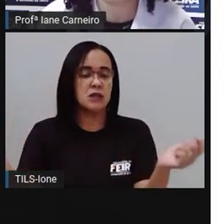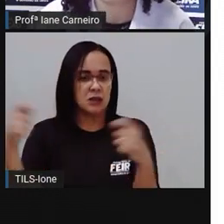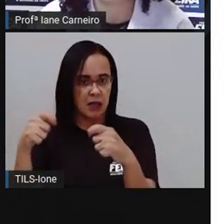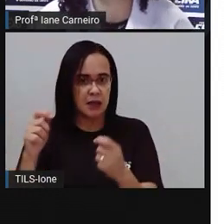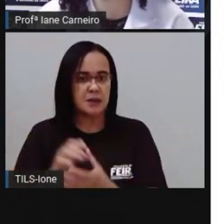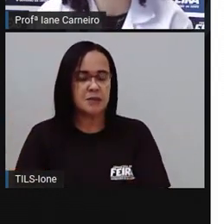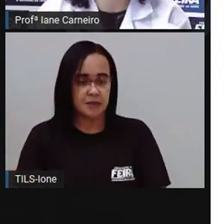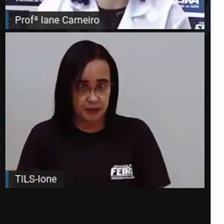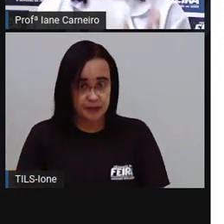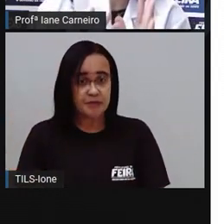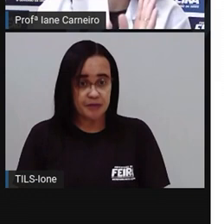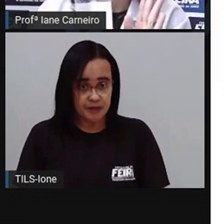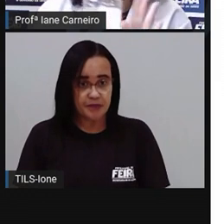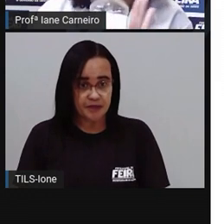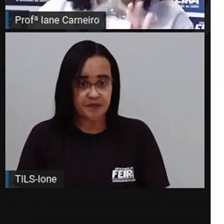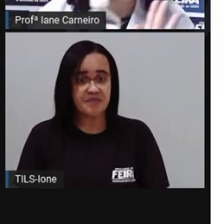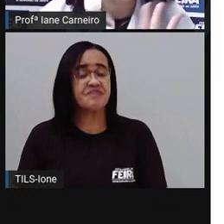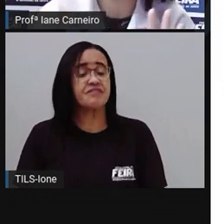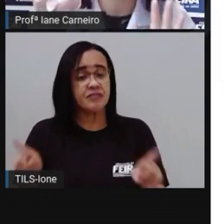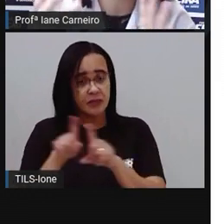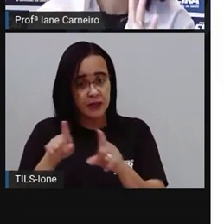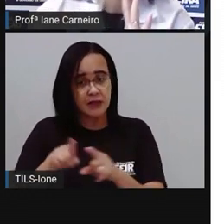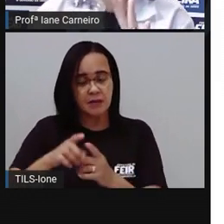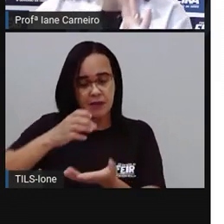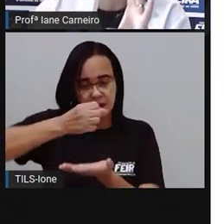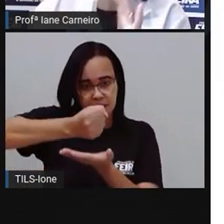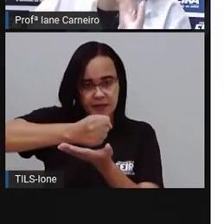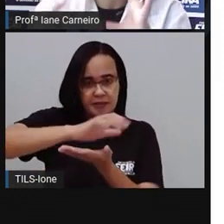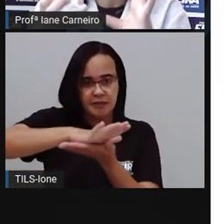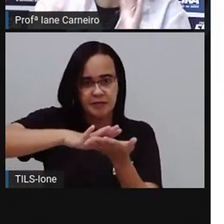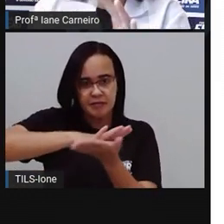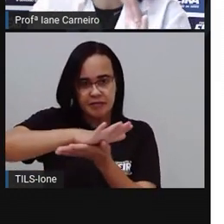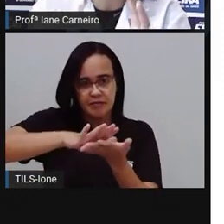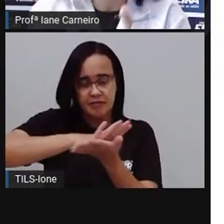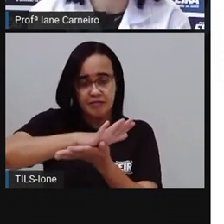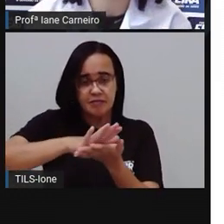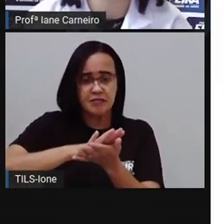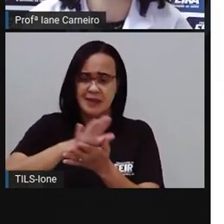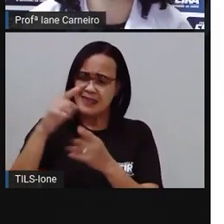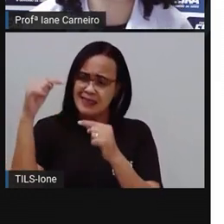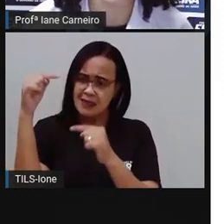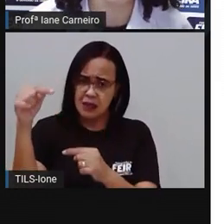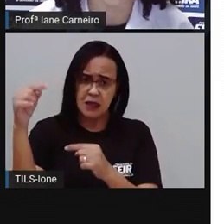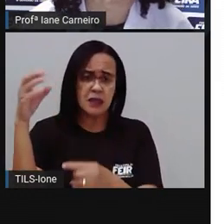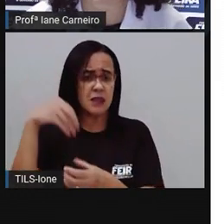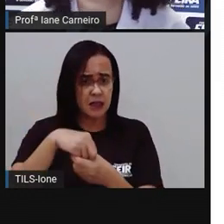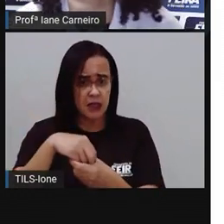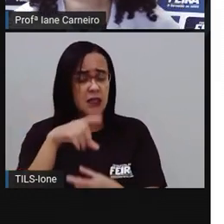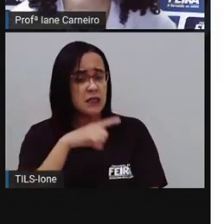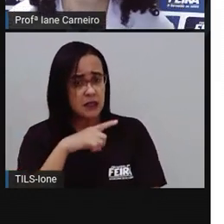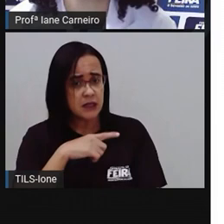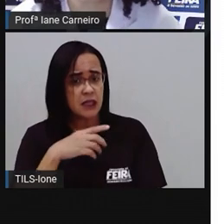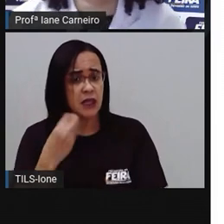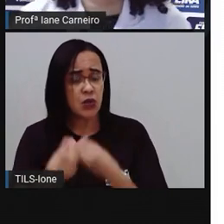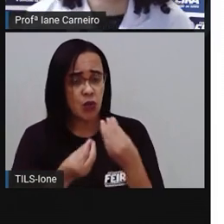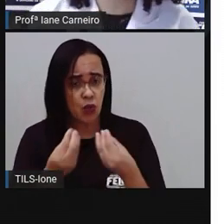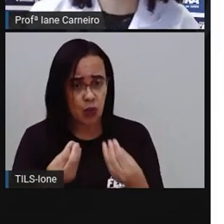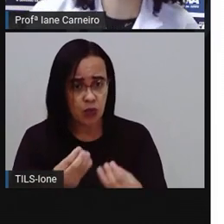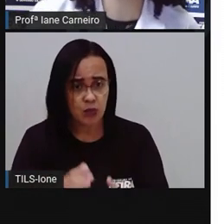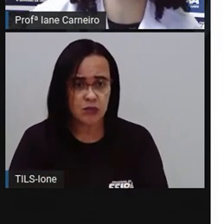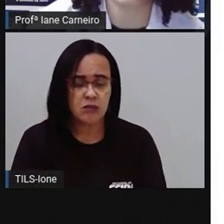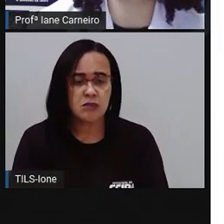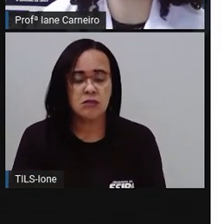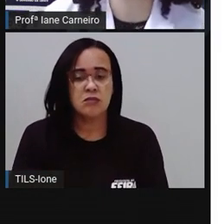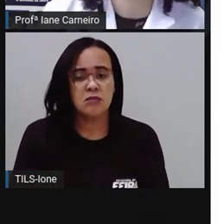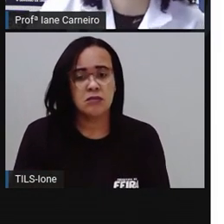detergente na mão, você vai ver a quantidade aí de detergente que cabe nessa embalagem, tá certo? Vamos